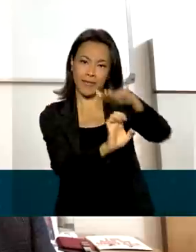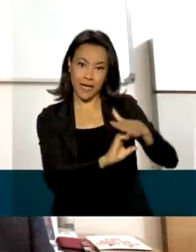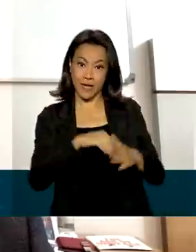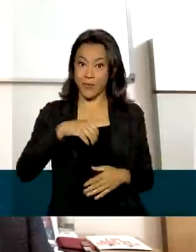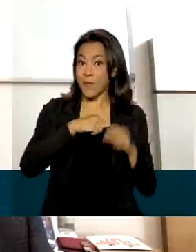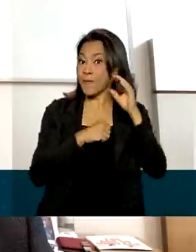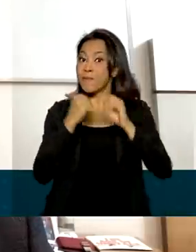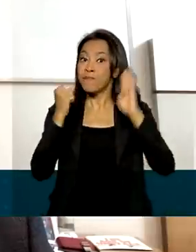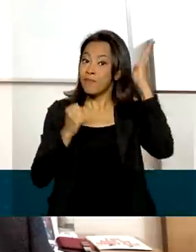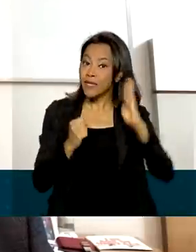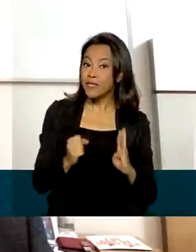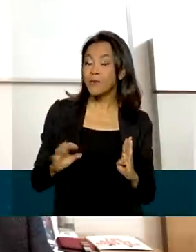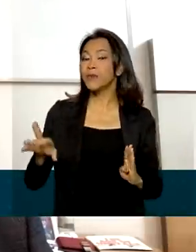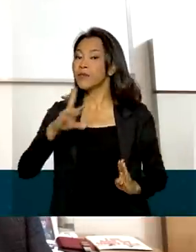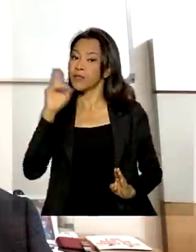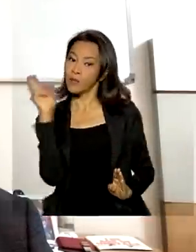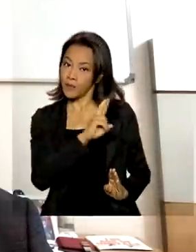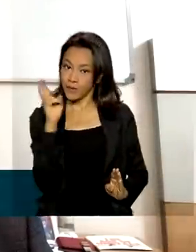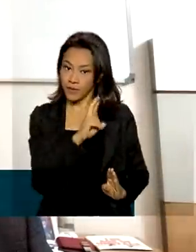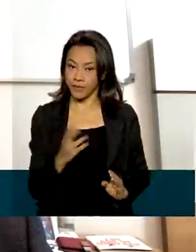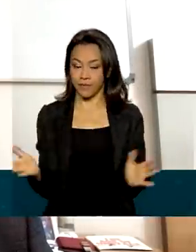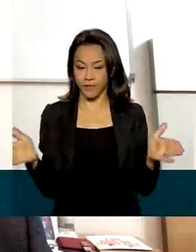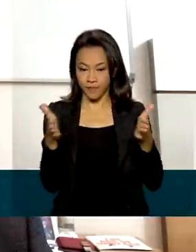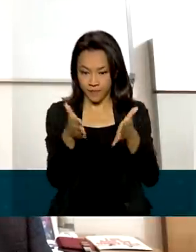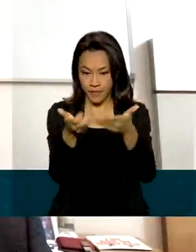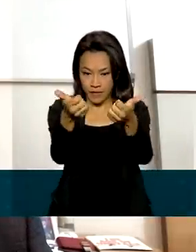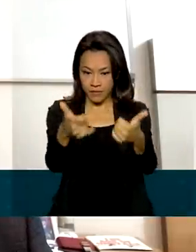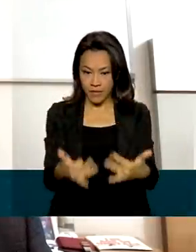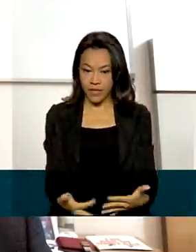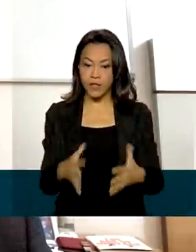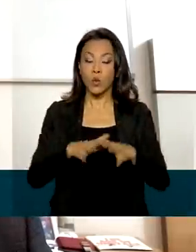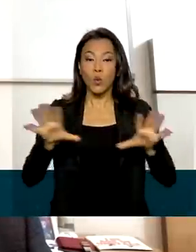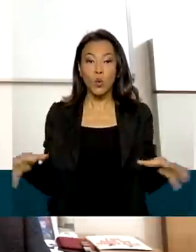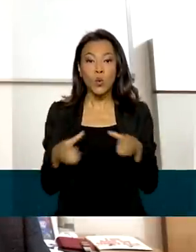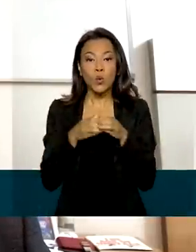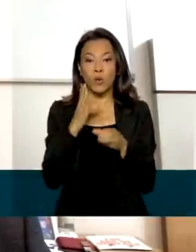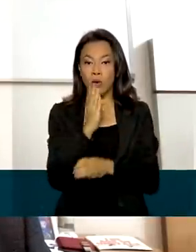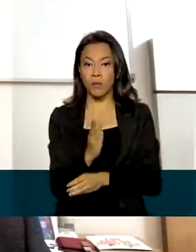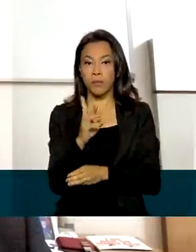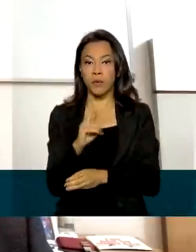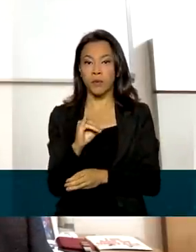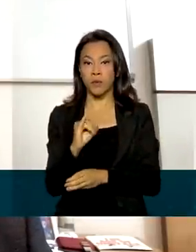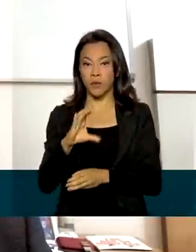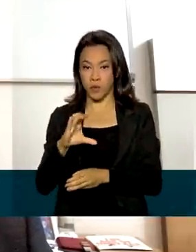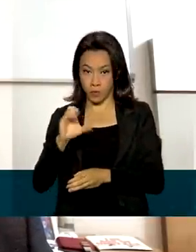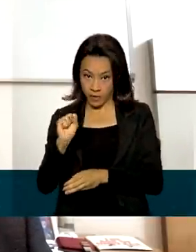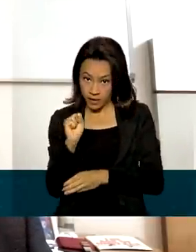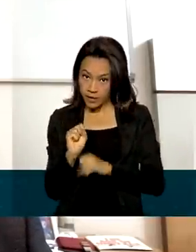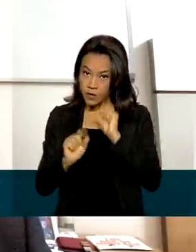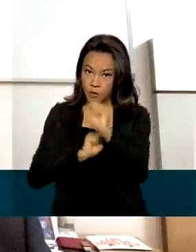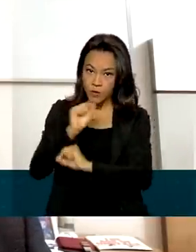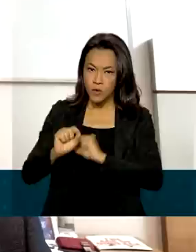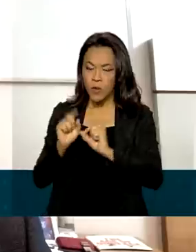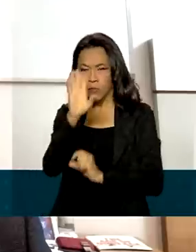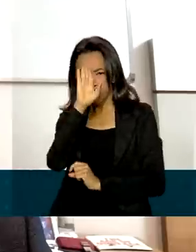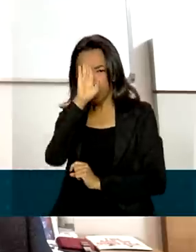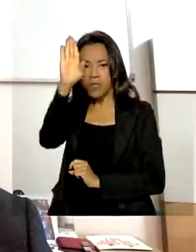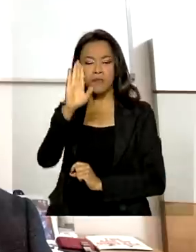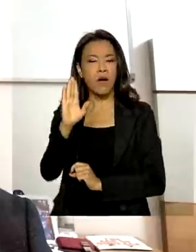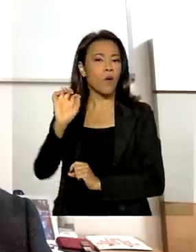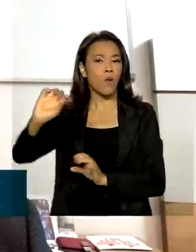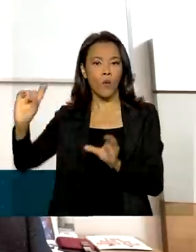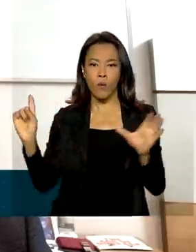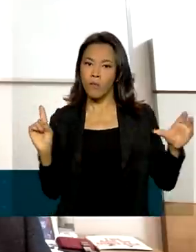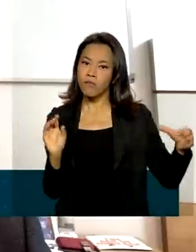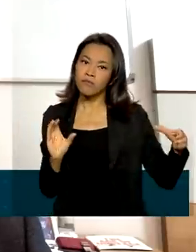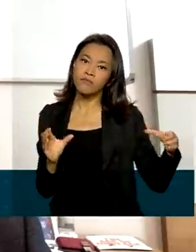Alguns instrumentos internacionais, como por exemplo o Banco dos BRICS, o New Development Bank, tem como sócios principais o